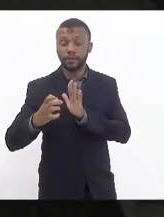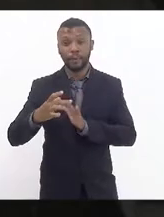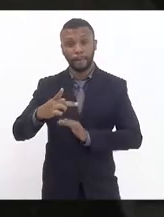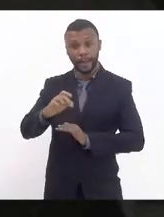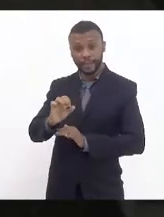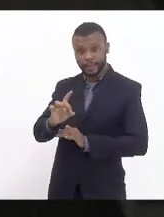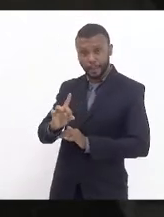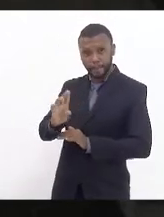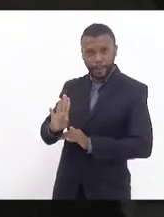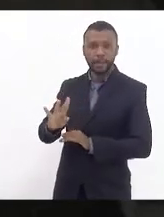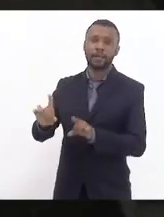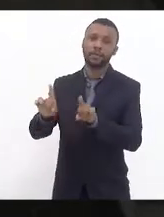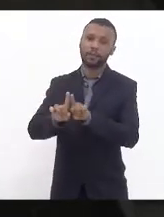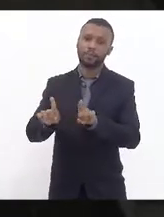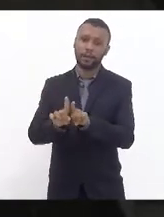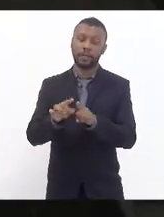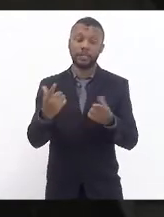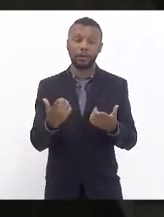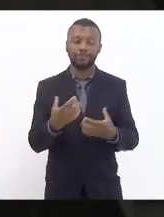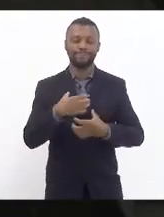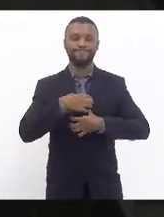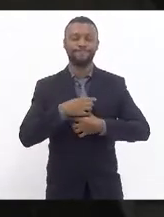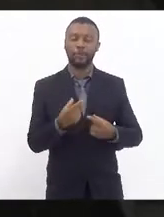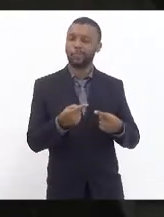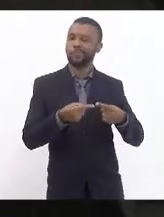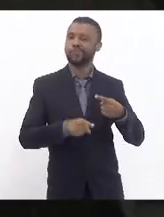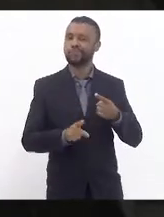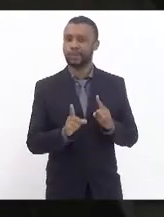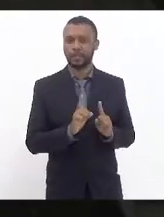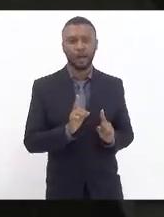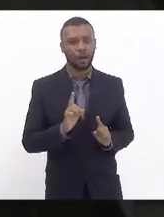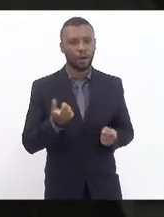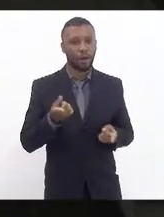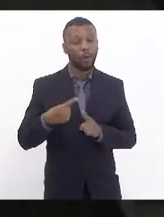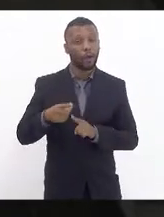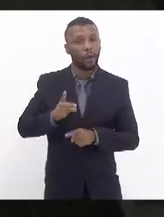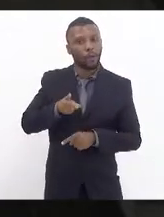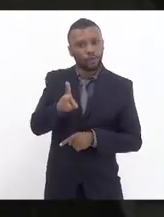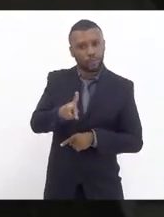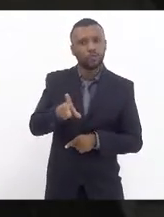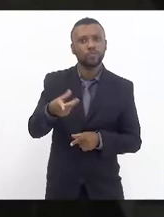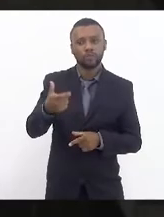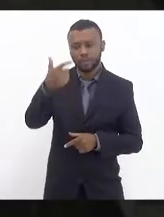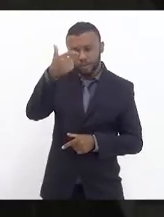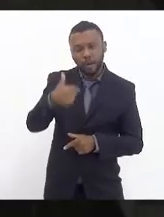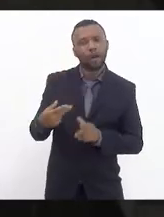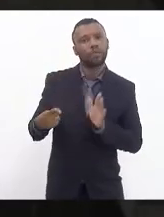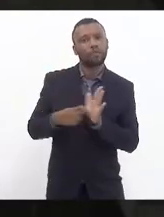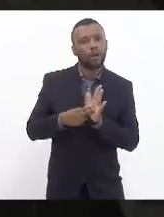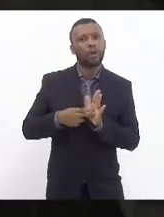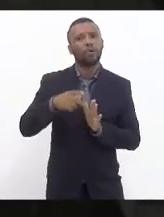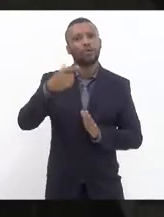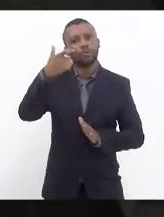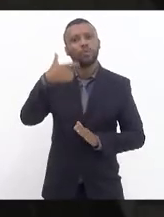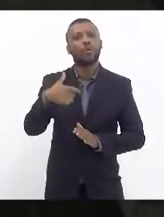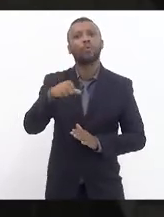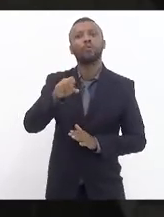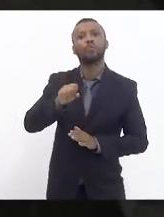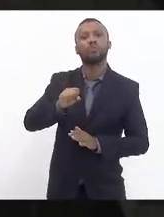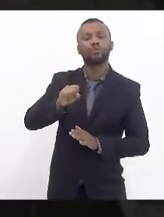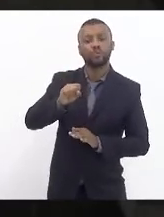Então, não me cabia lá, porque eu continuo a ser um social-democrata.